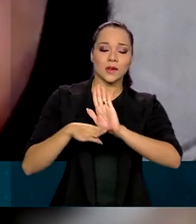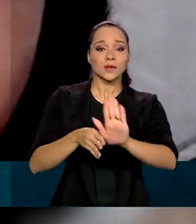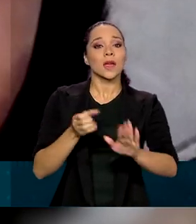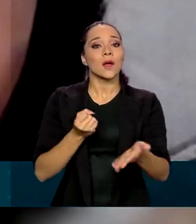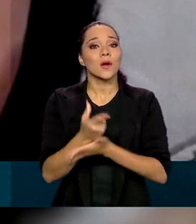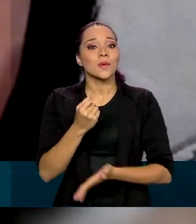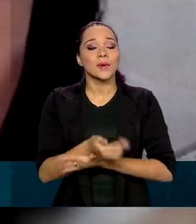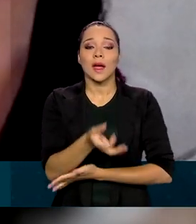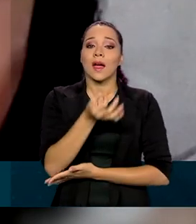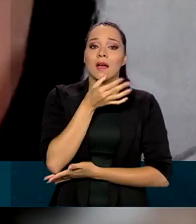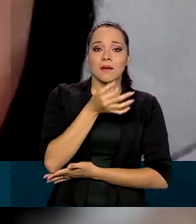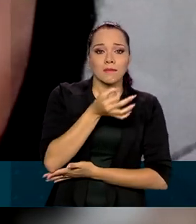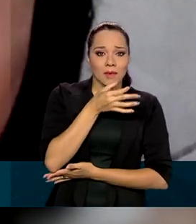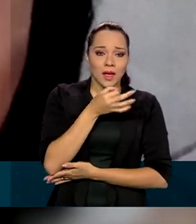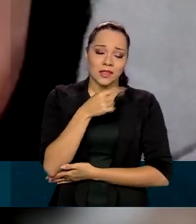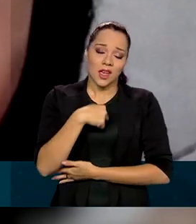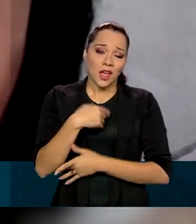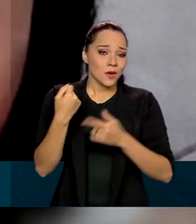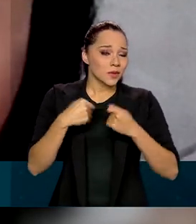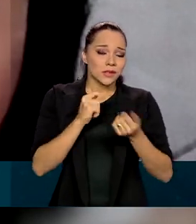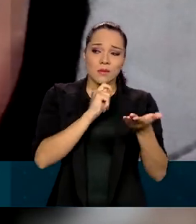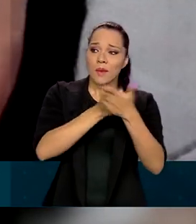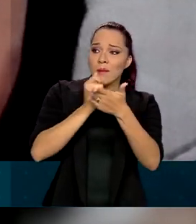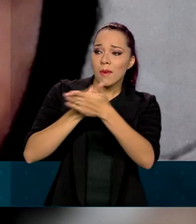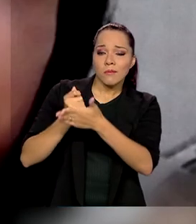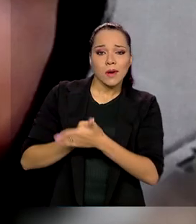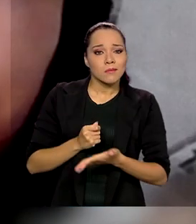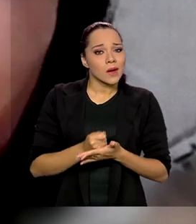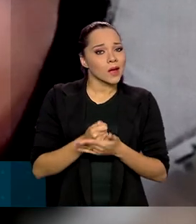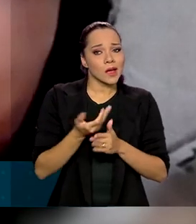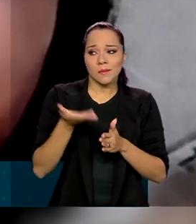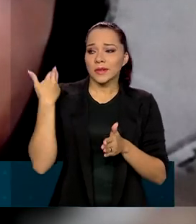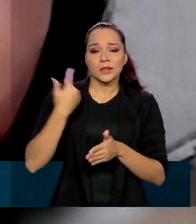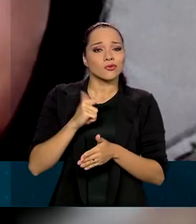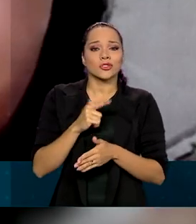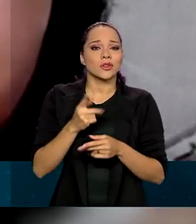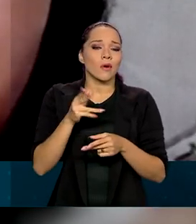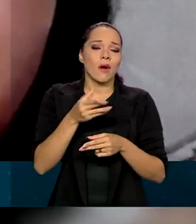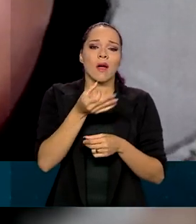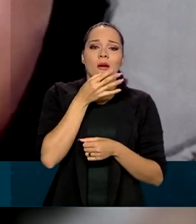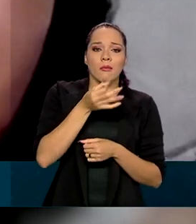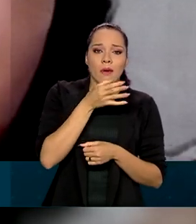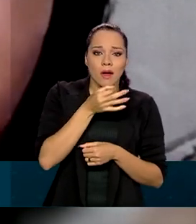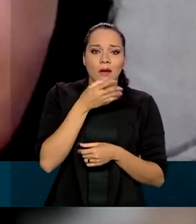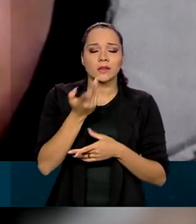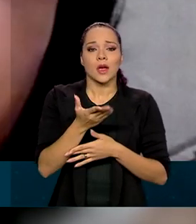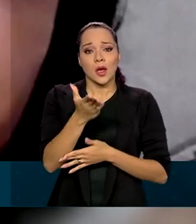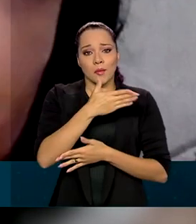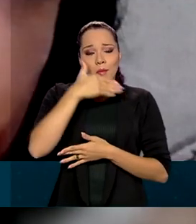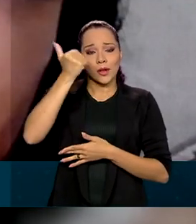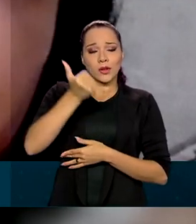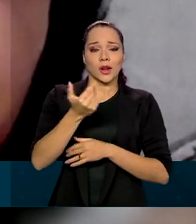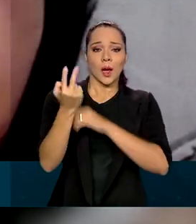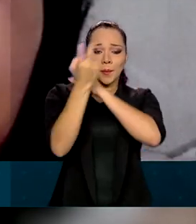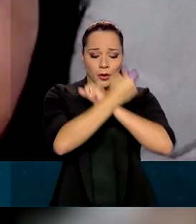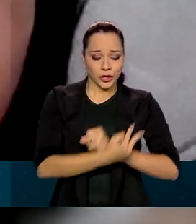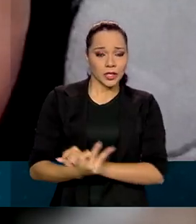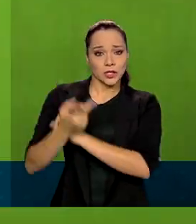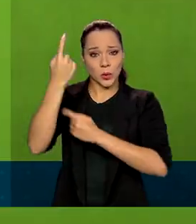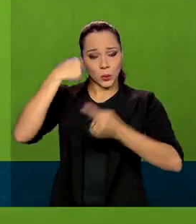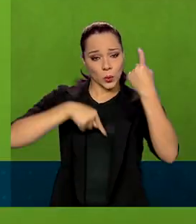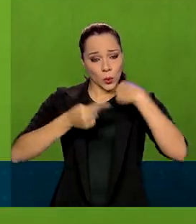medicamentos. Eu tenho que arcar com despesas que eu não tinha antes, como medicamentos para melhorar a imunidade do